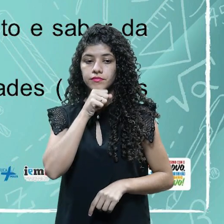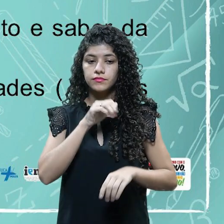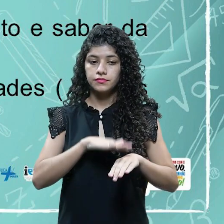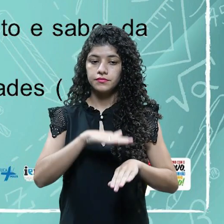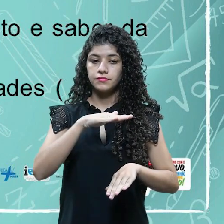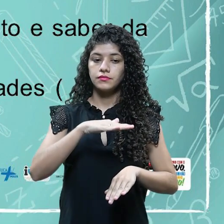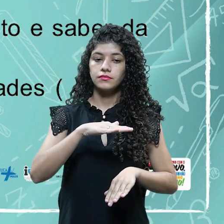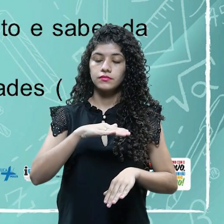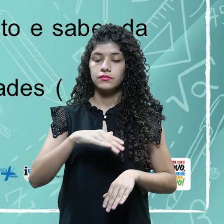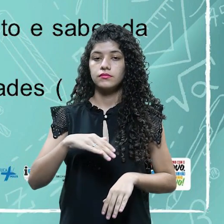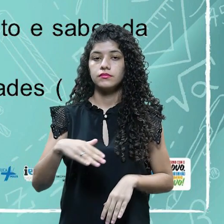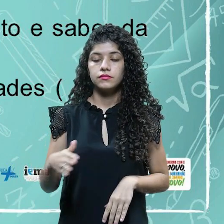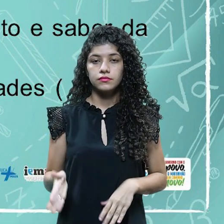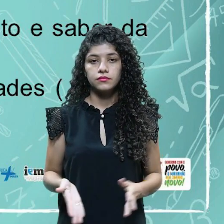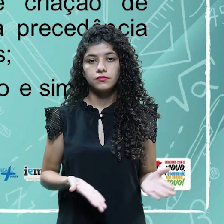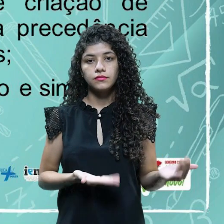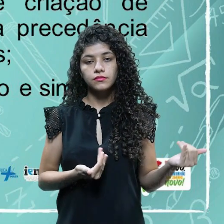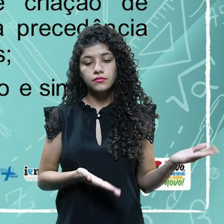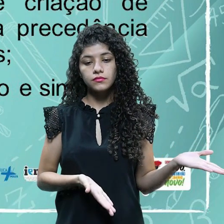o mais jovem.